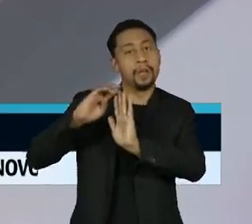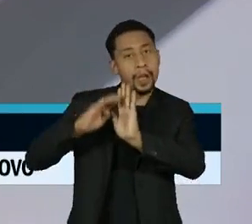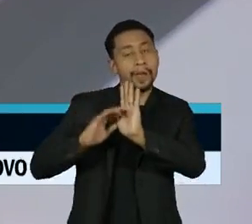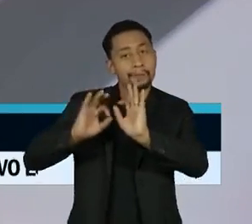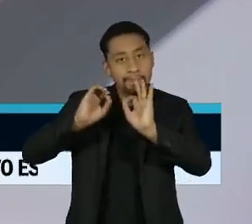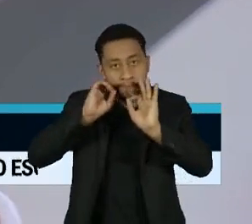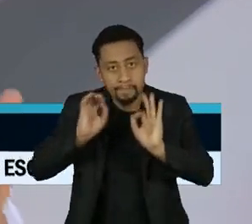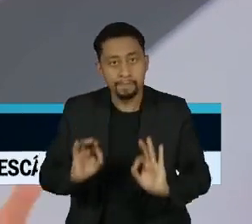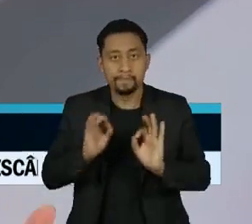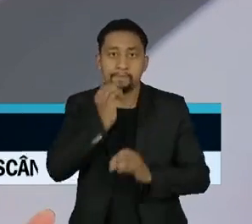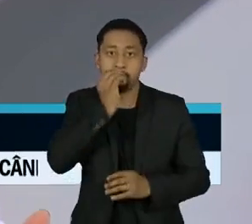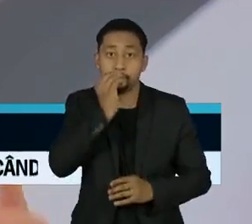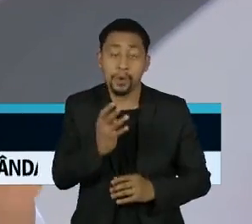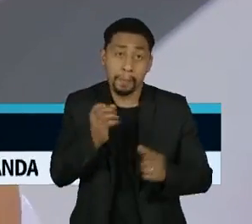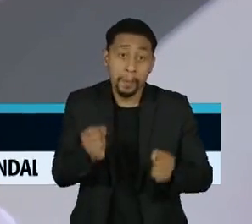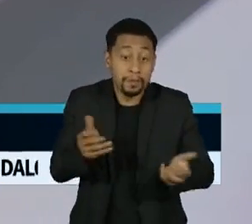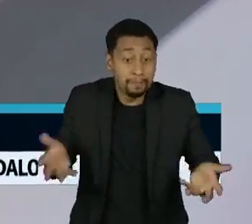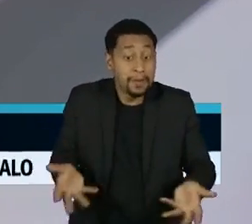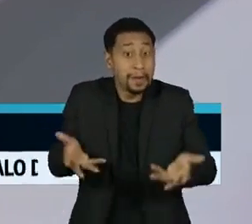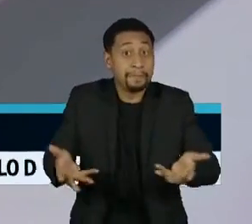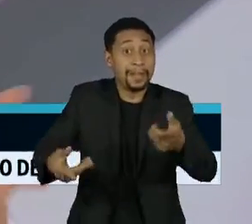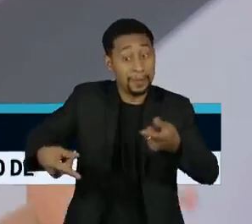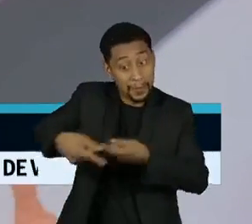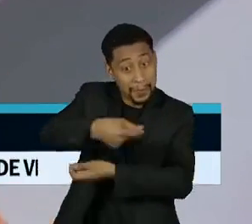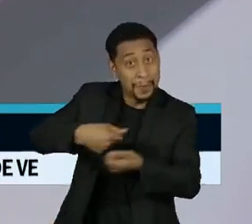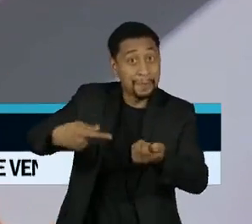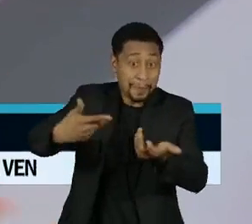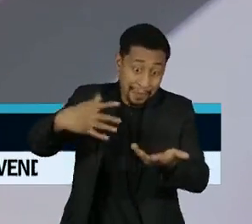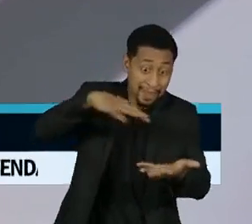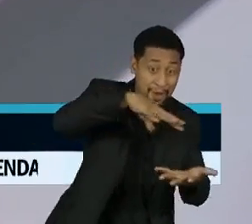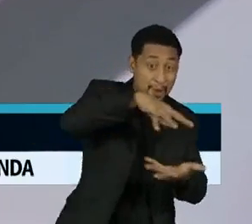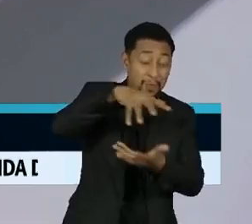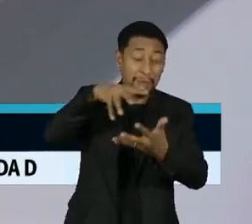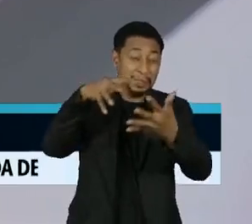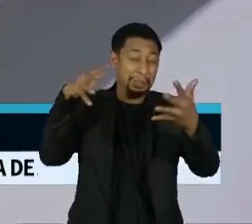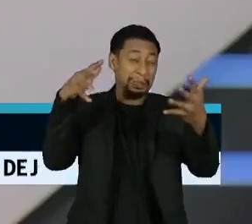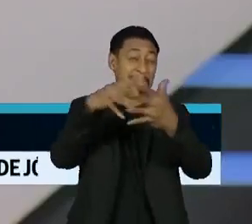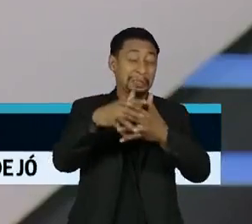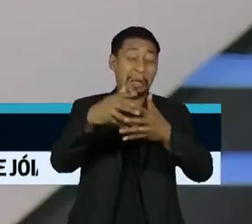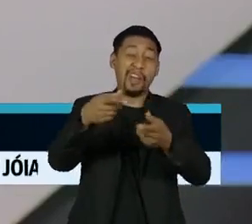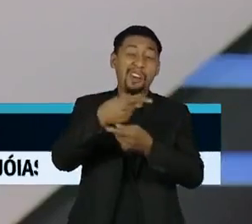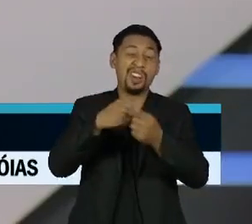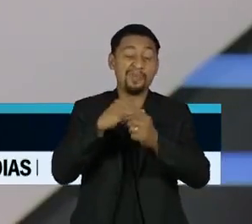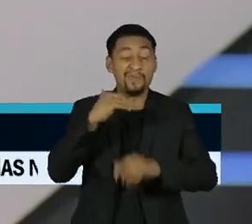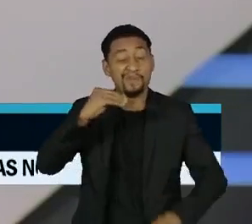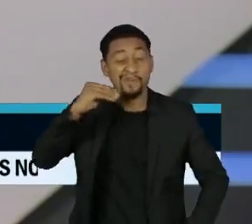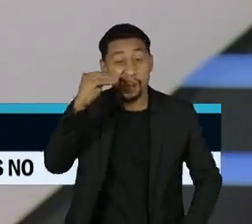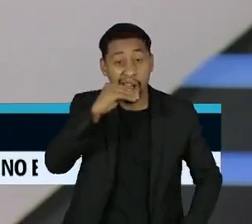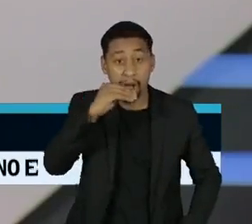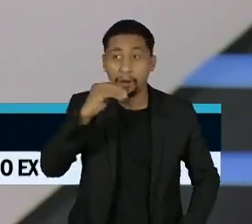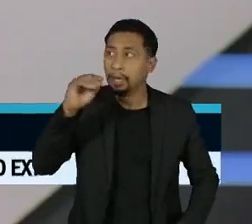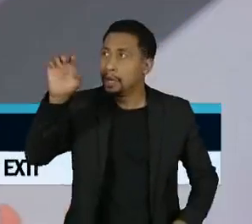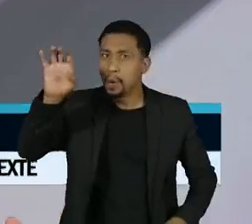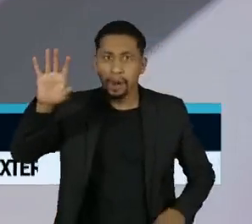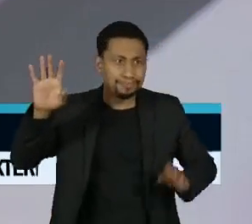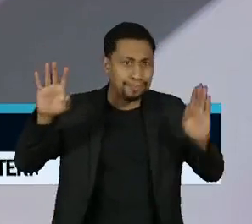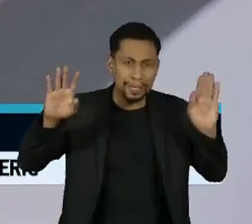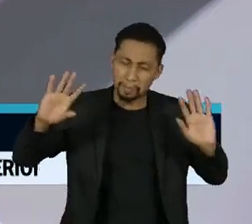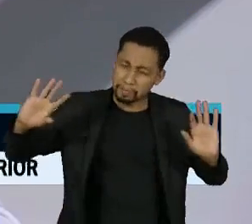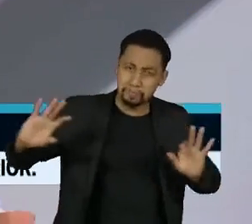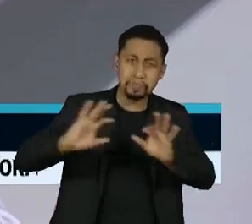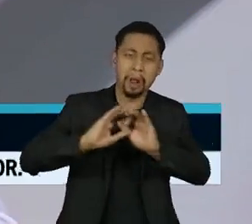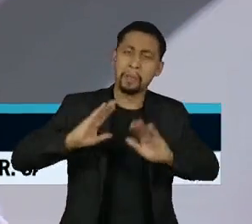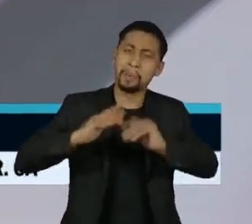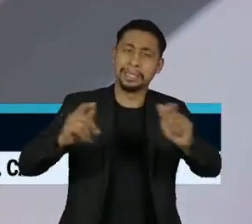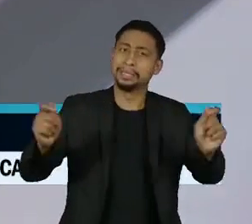pode impulsionar, inclusive, a economia no momento em que o nosso mundo está em recessão econômica. Então, eu acredito que seja fundamental que se feche este